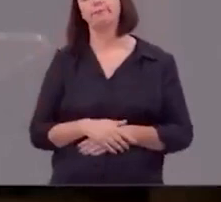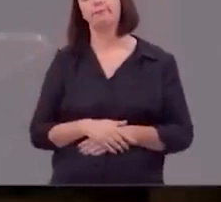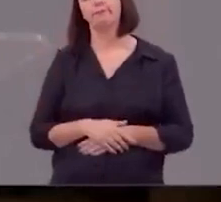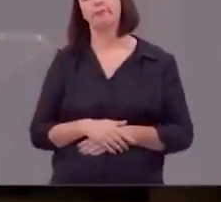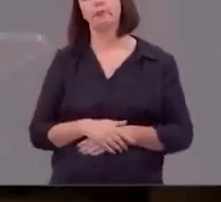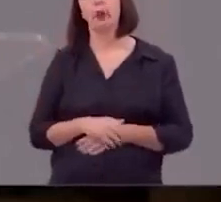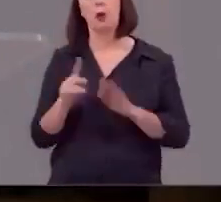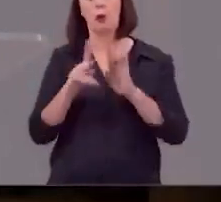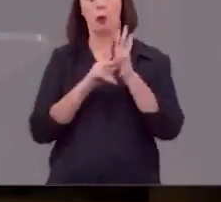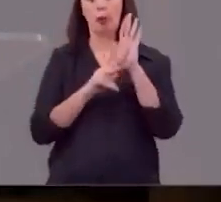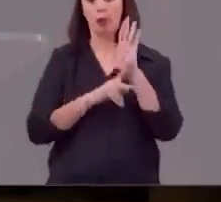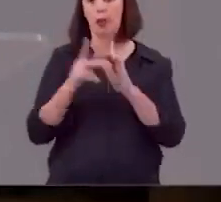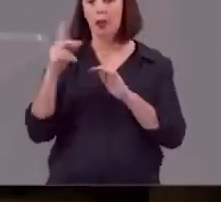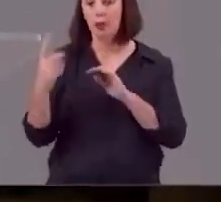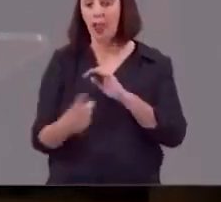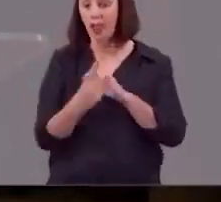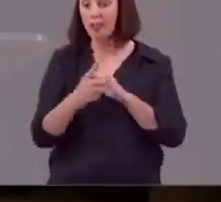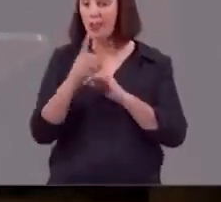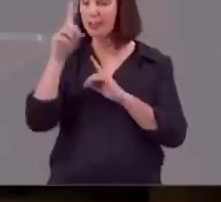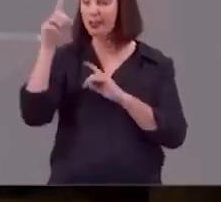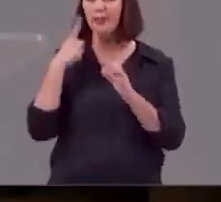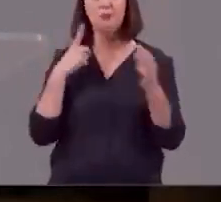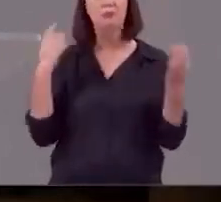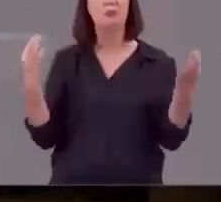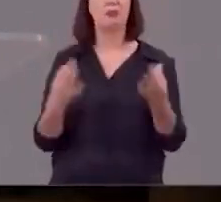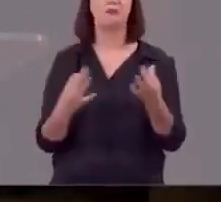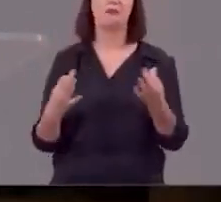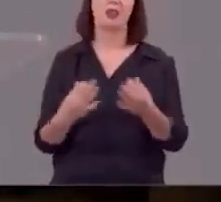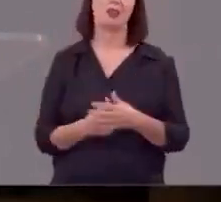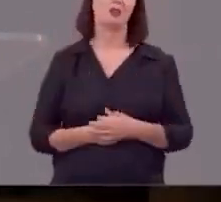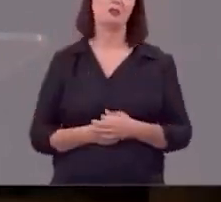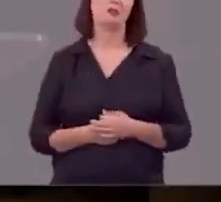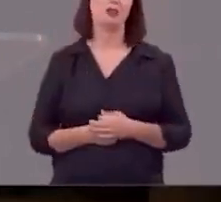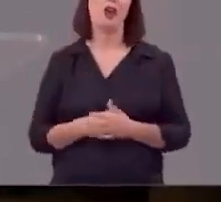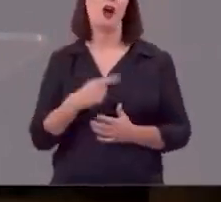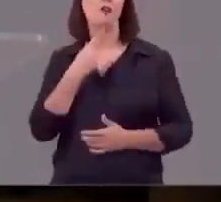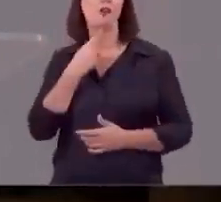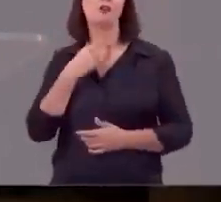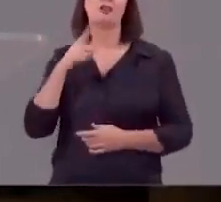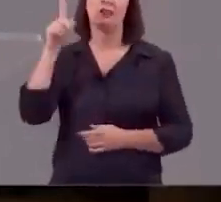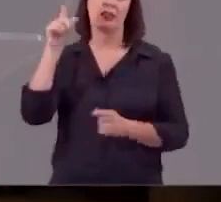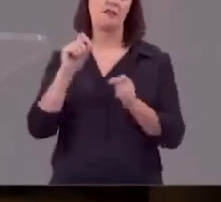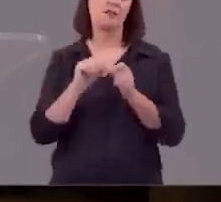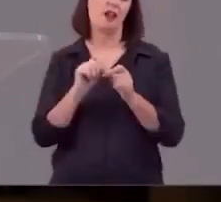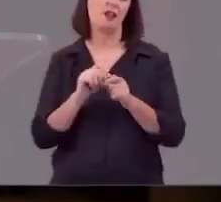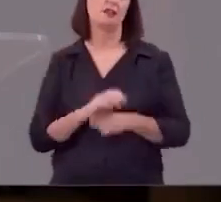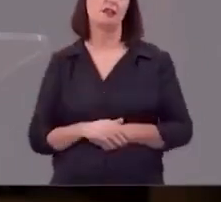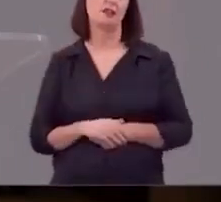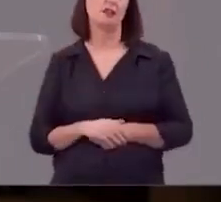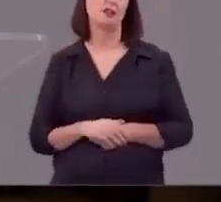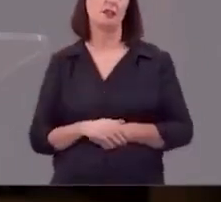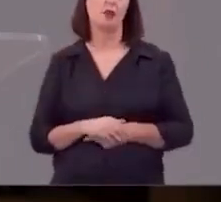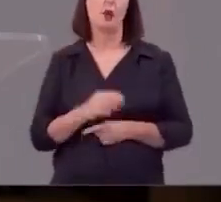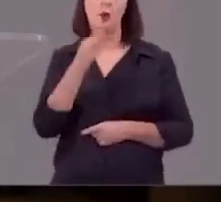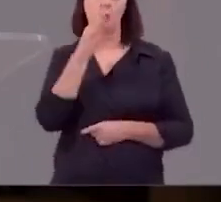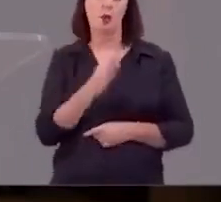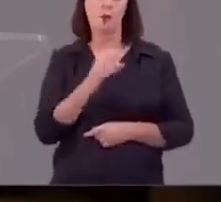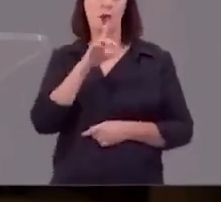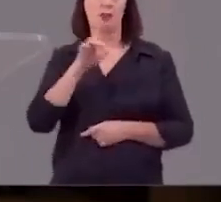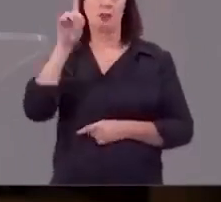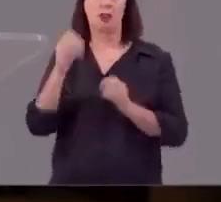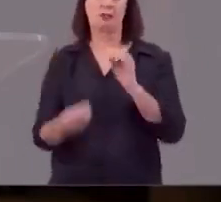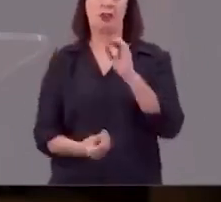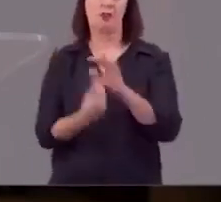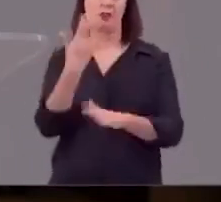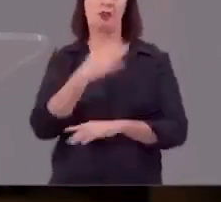o plano eterno de Deus é perfeito e a vontade dele é feita e o propósito dele se